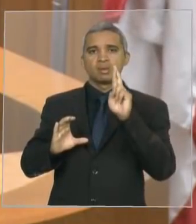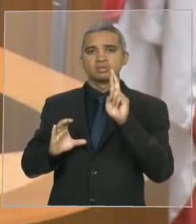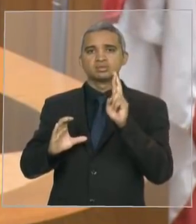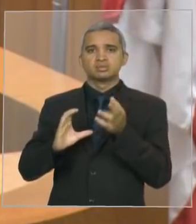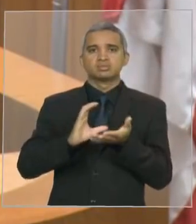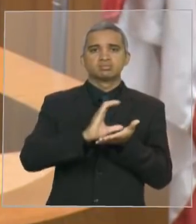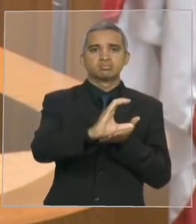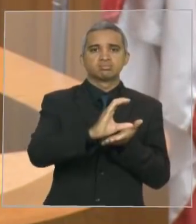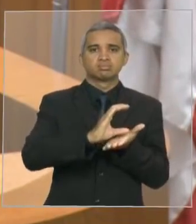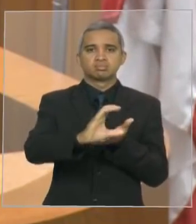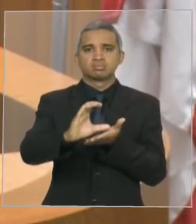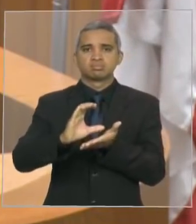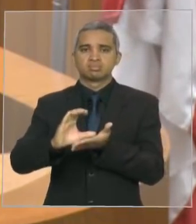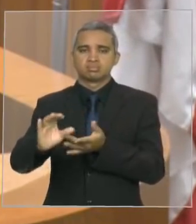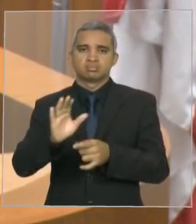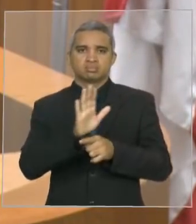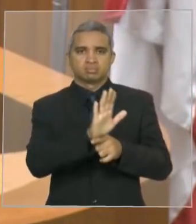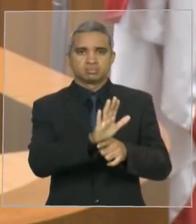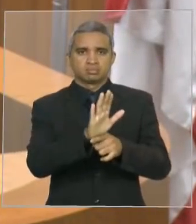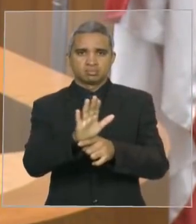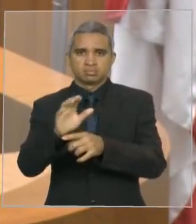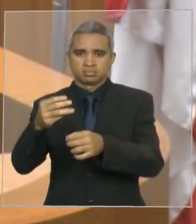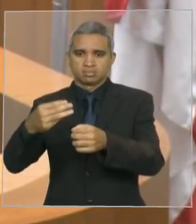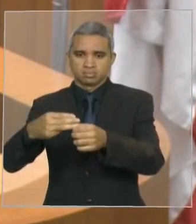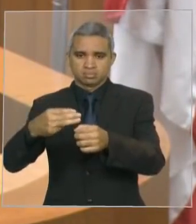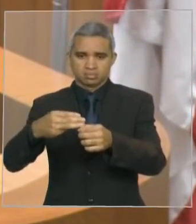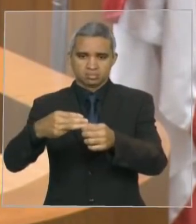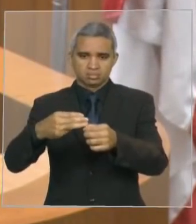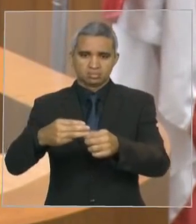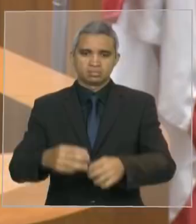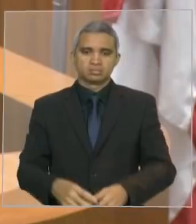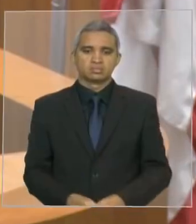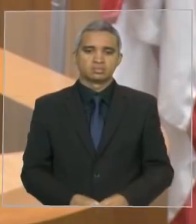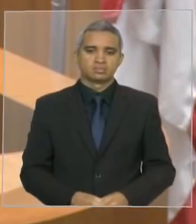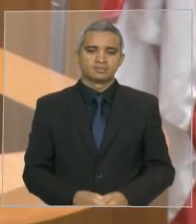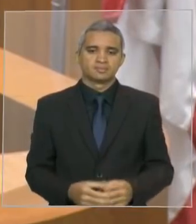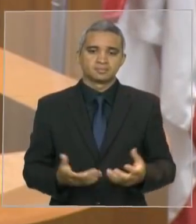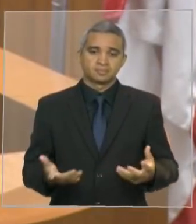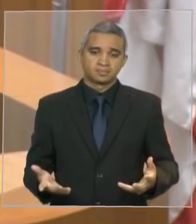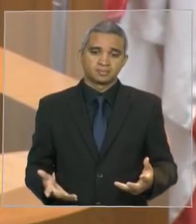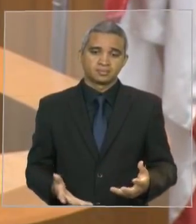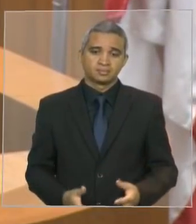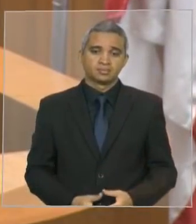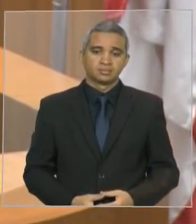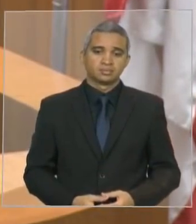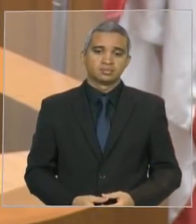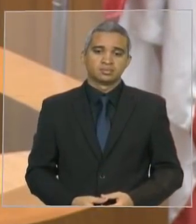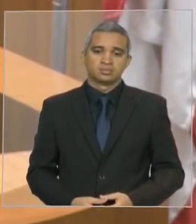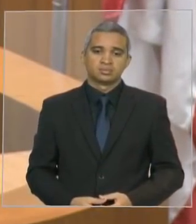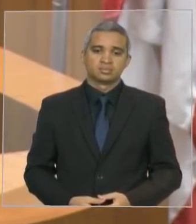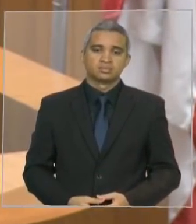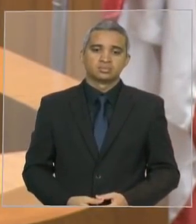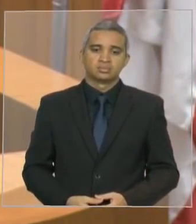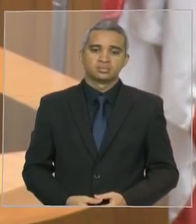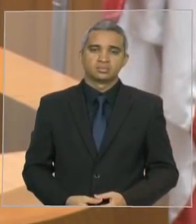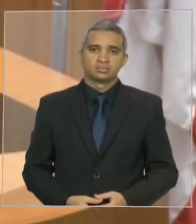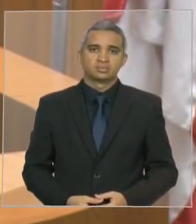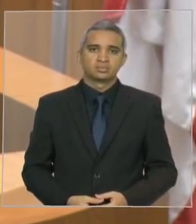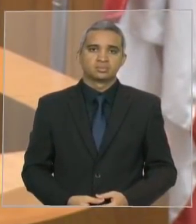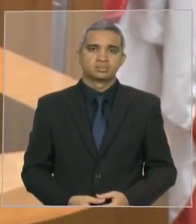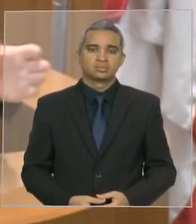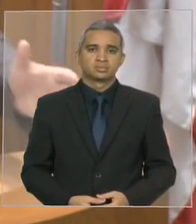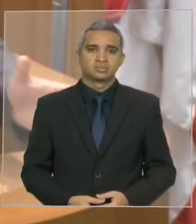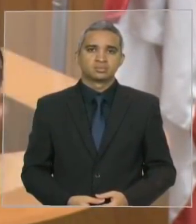parlamentares do parlamentar. Então, meus amigos, não fui eu